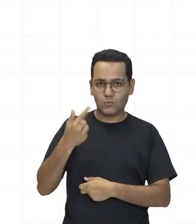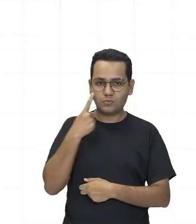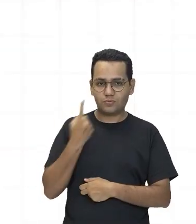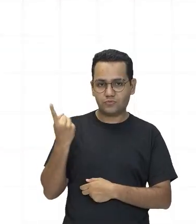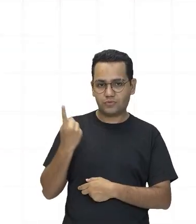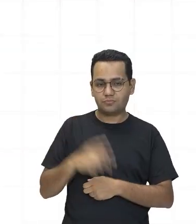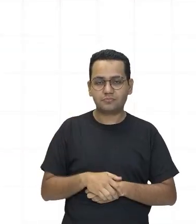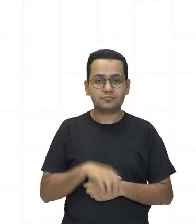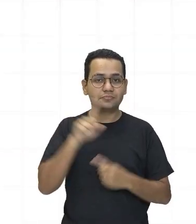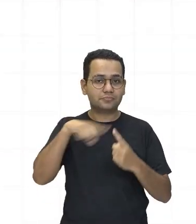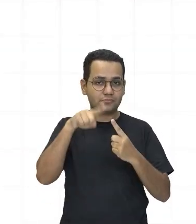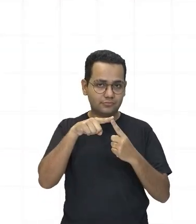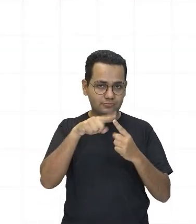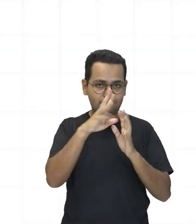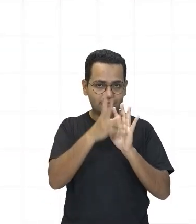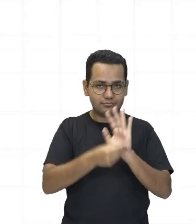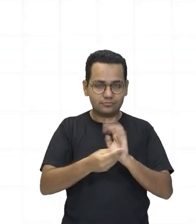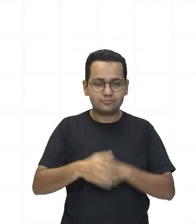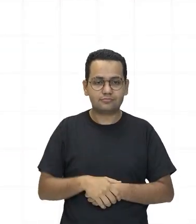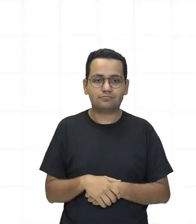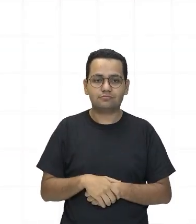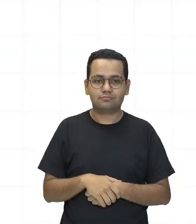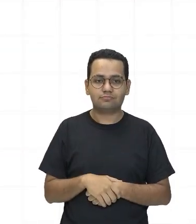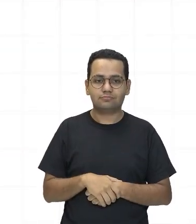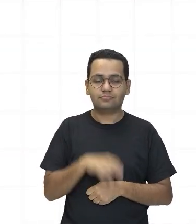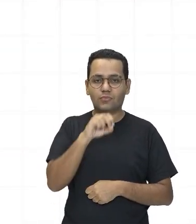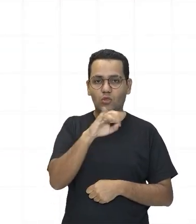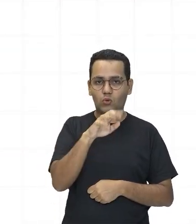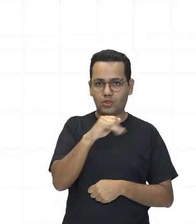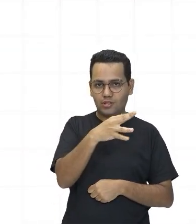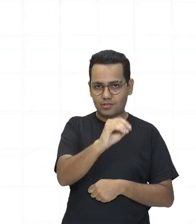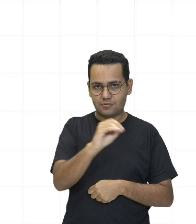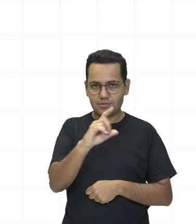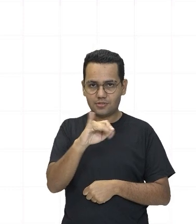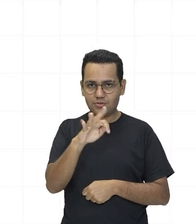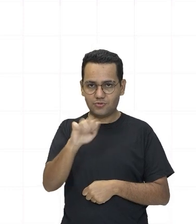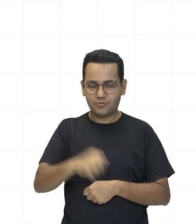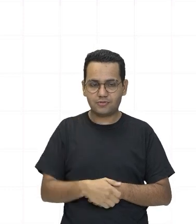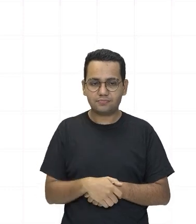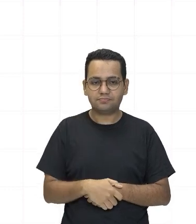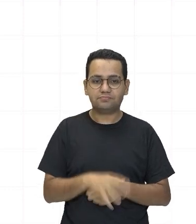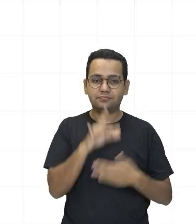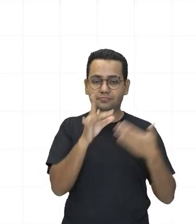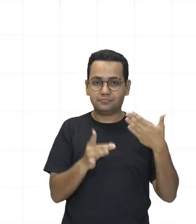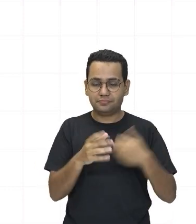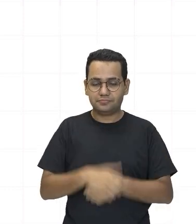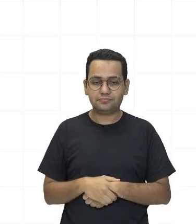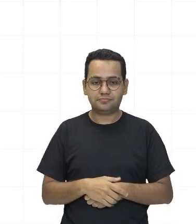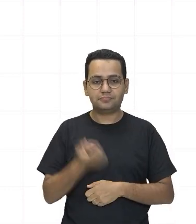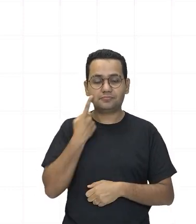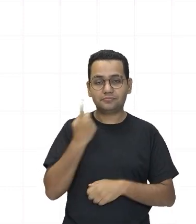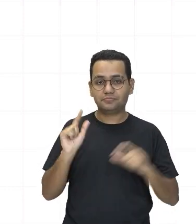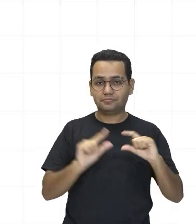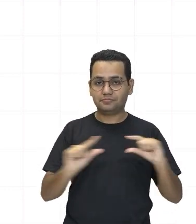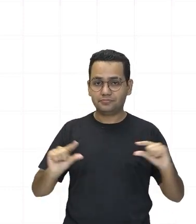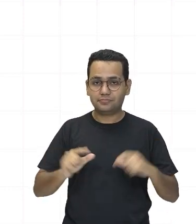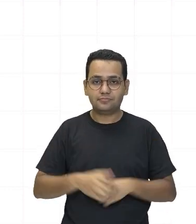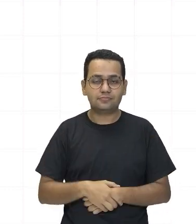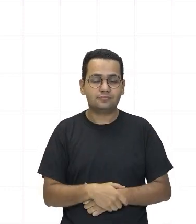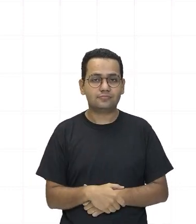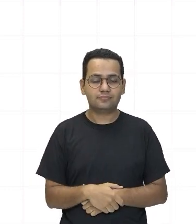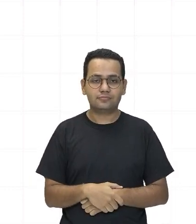Objeto do Conhecimento, Notação Científica, Detalhamento, Potenciação de